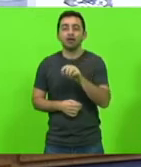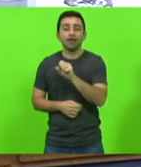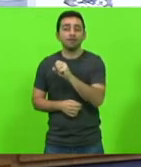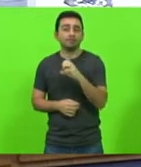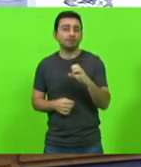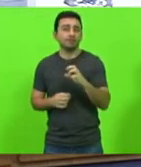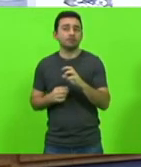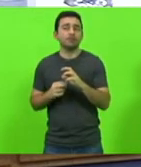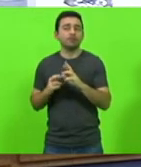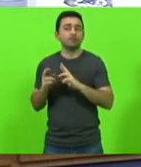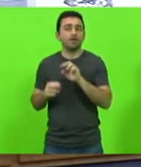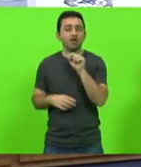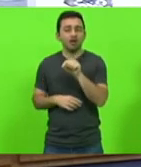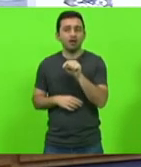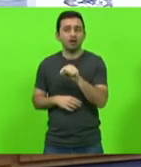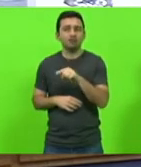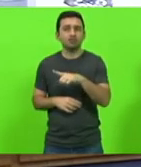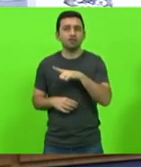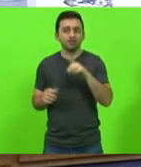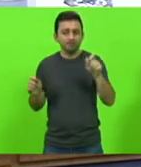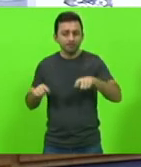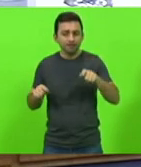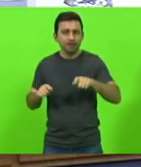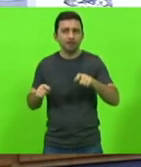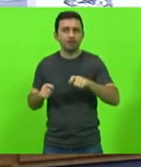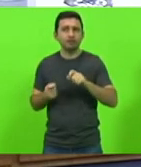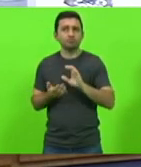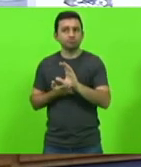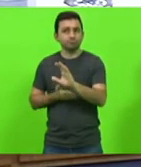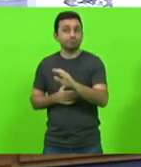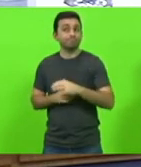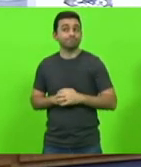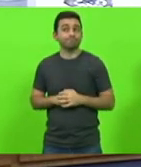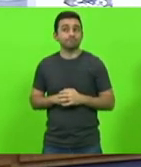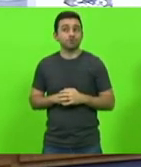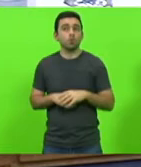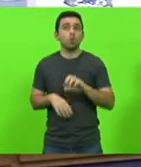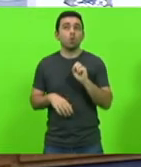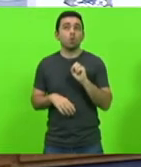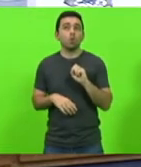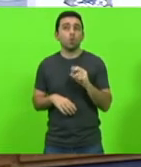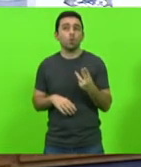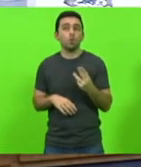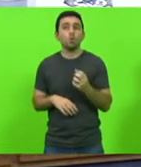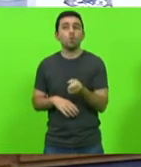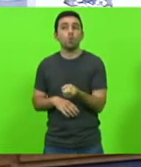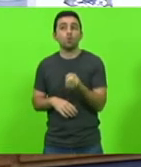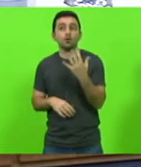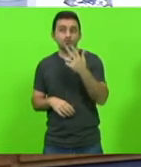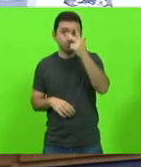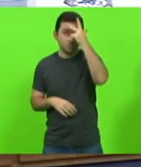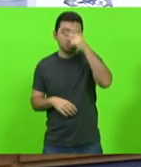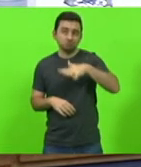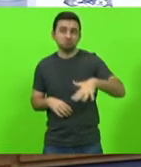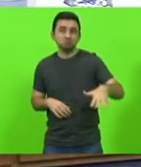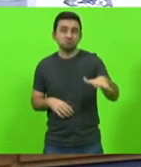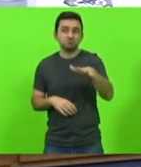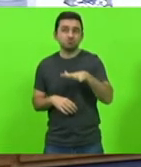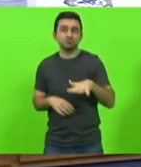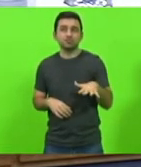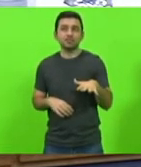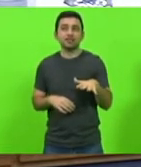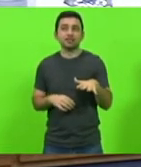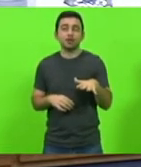poderiam ser beneficiadas com esse valor ou melhor quantos serão quantos serão